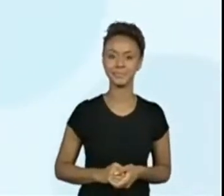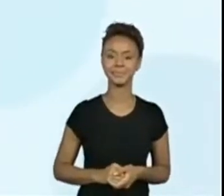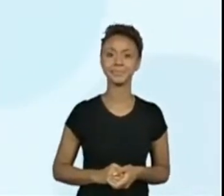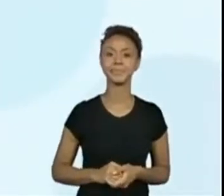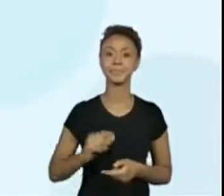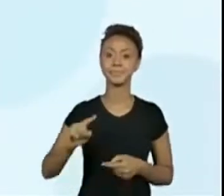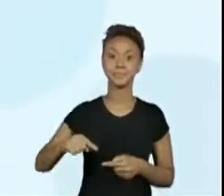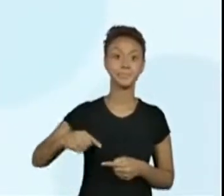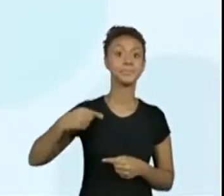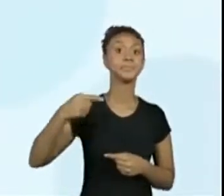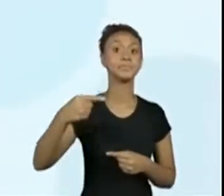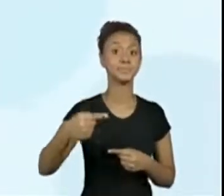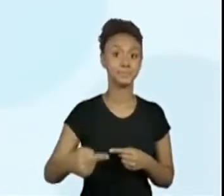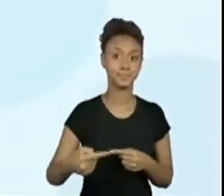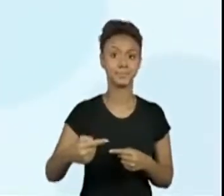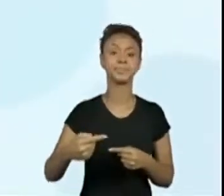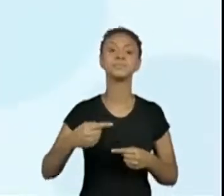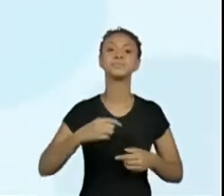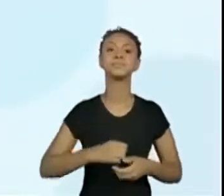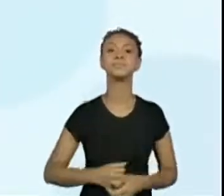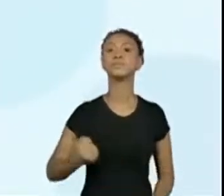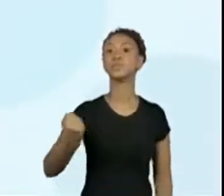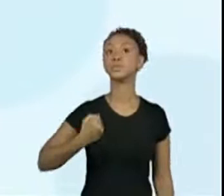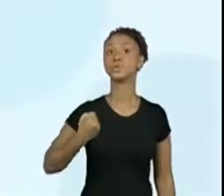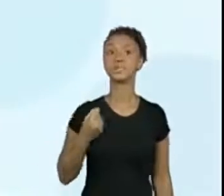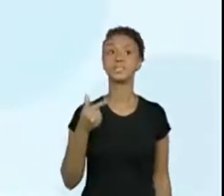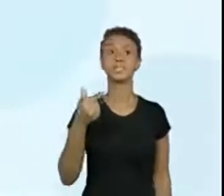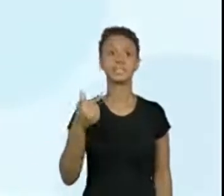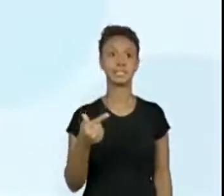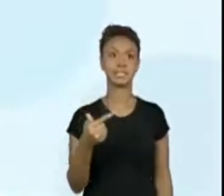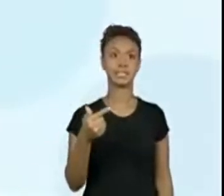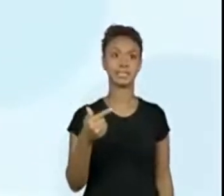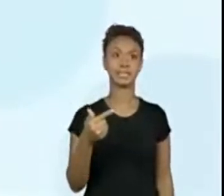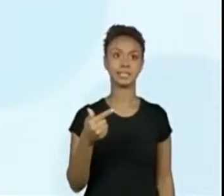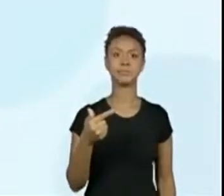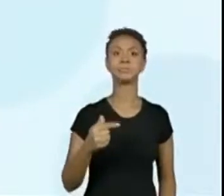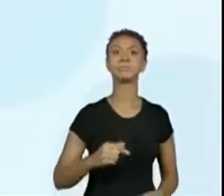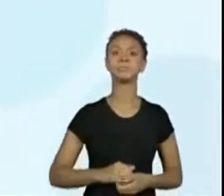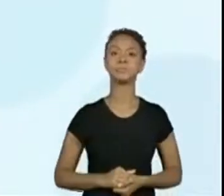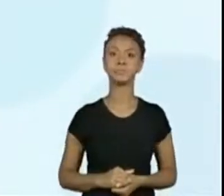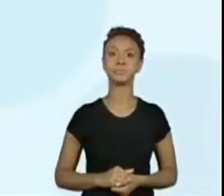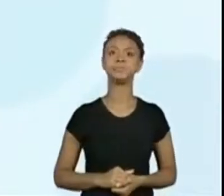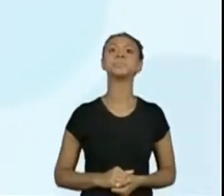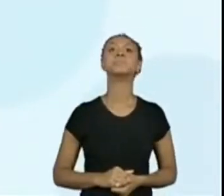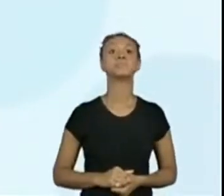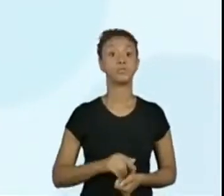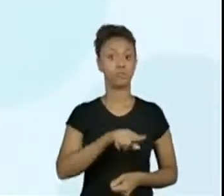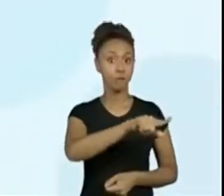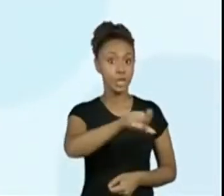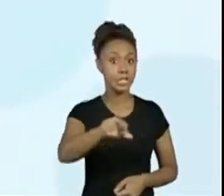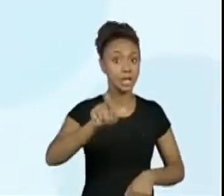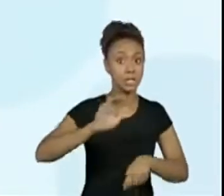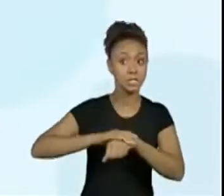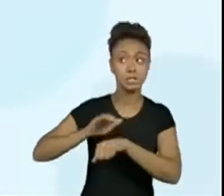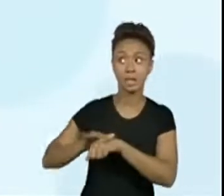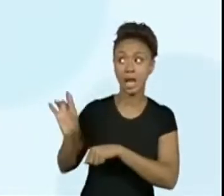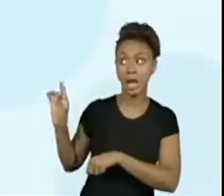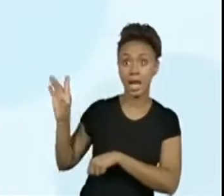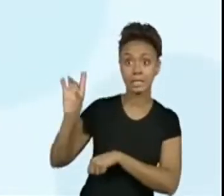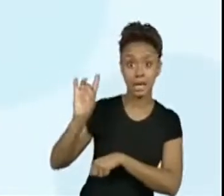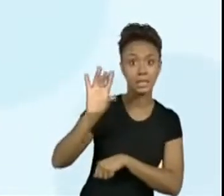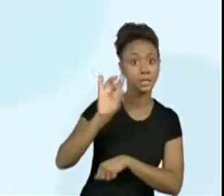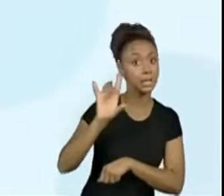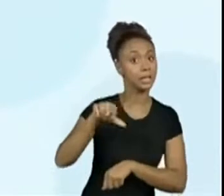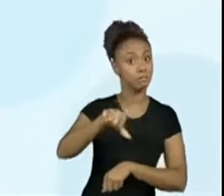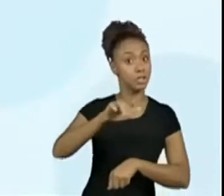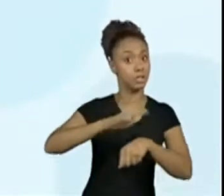Agora, vamos para o número sete. Lembrando que eles precisam escolher uma dessas que a gente está